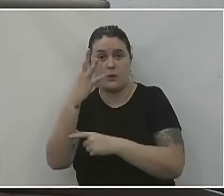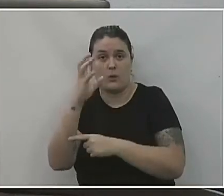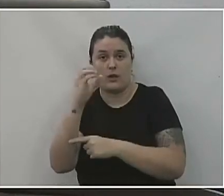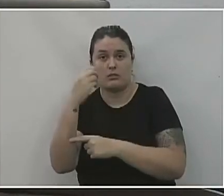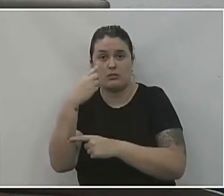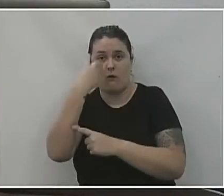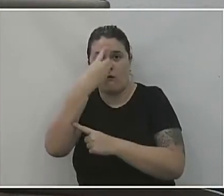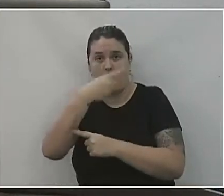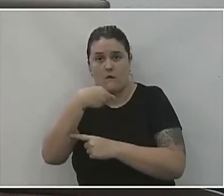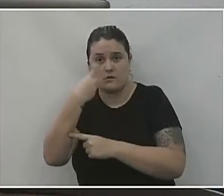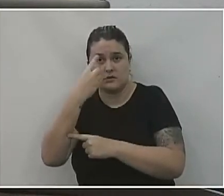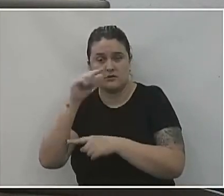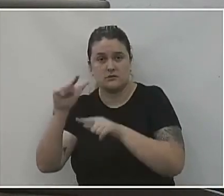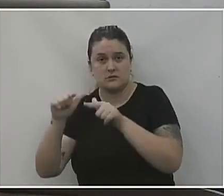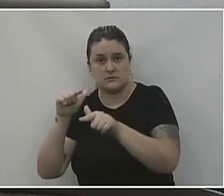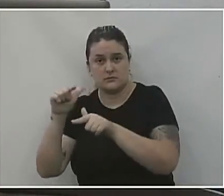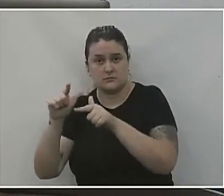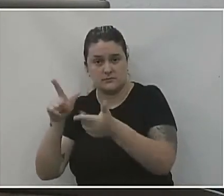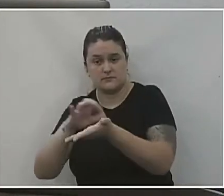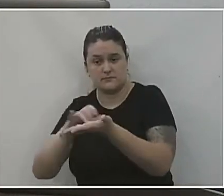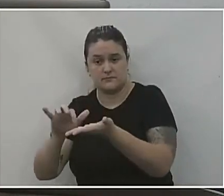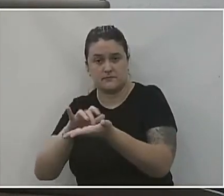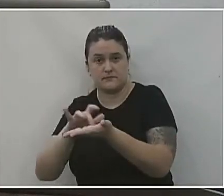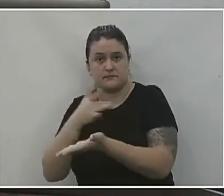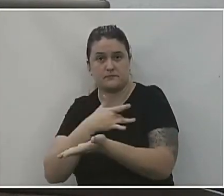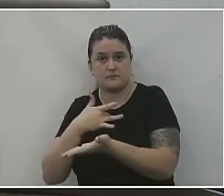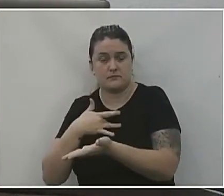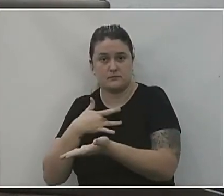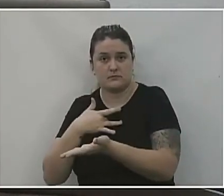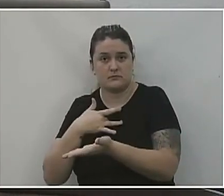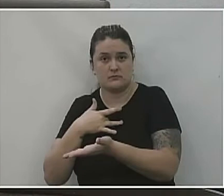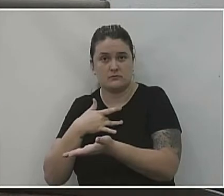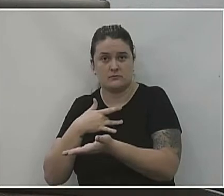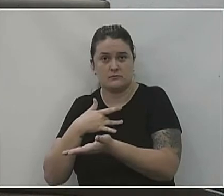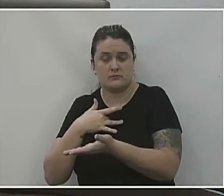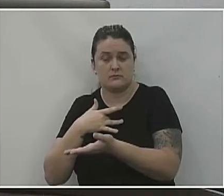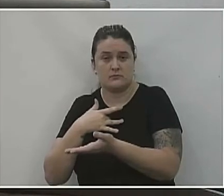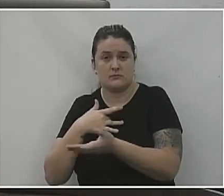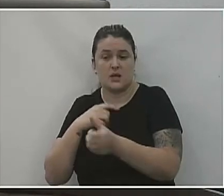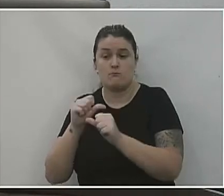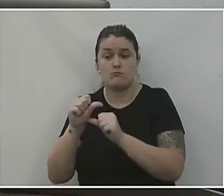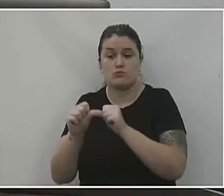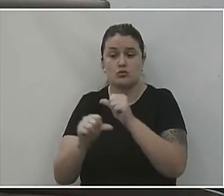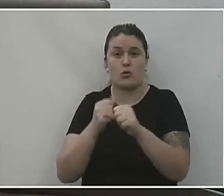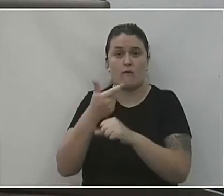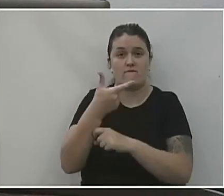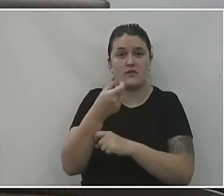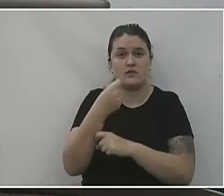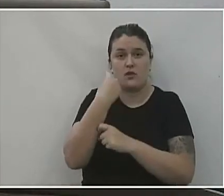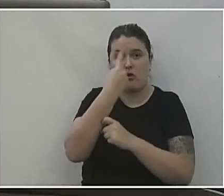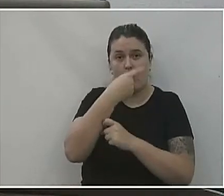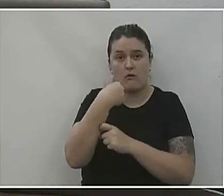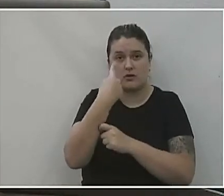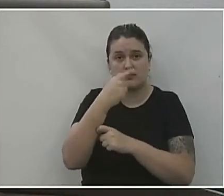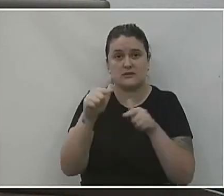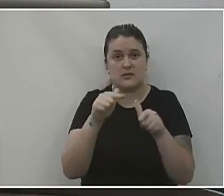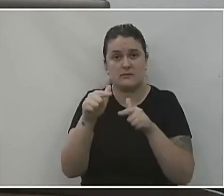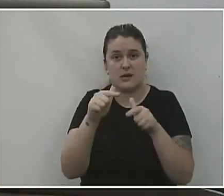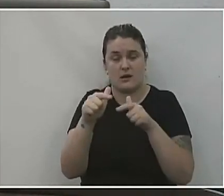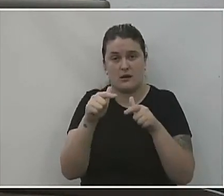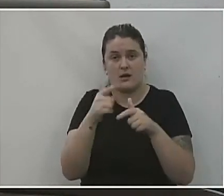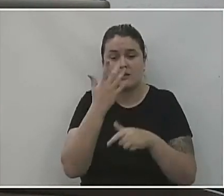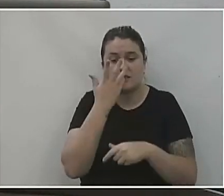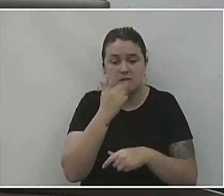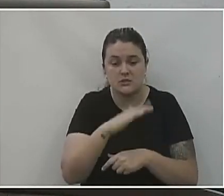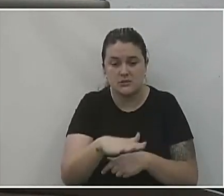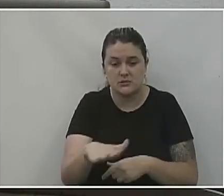para trabalhar na Secretaria de Saúde, só que a gente acabou cedendo 20 horas para ela poder trabalhar como pediatra. Mas